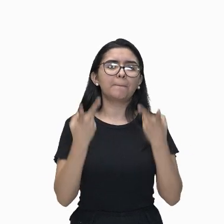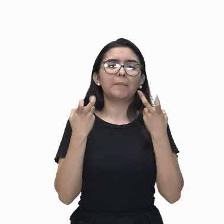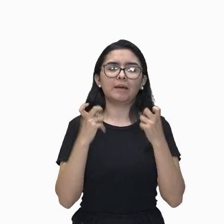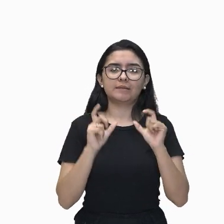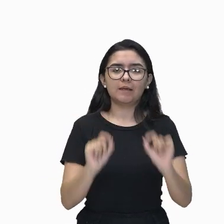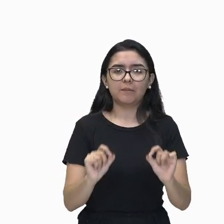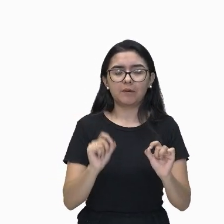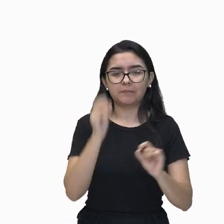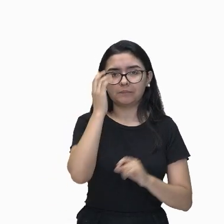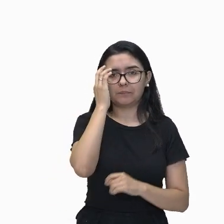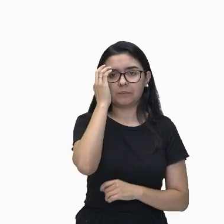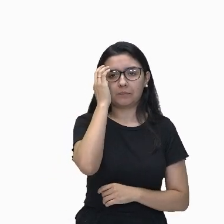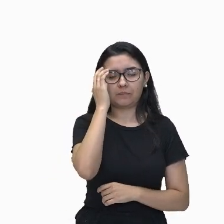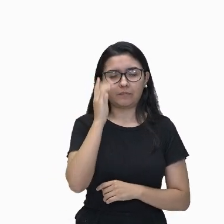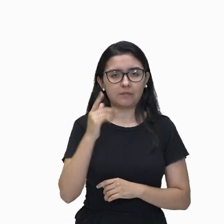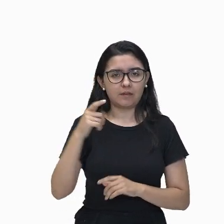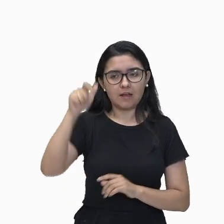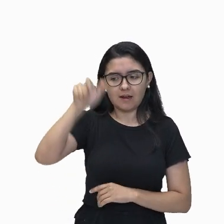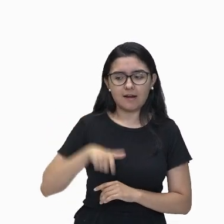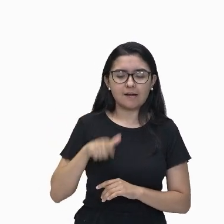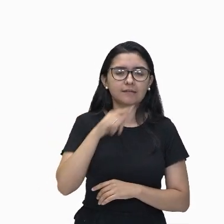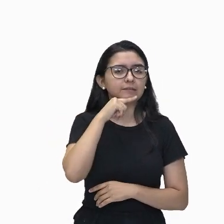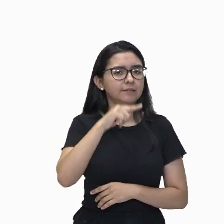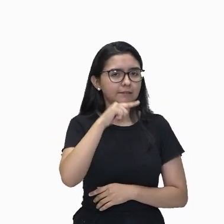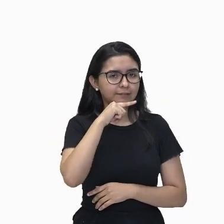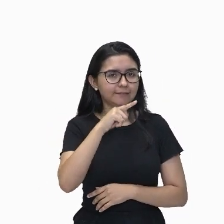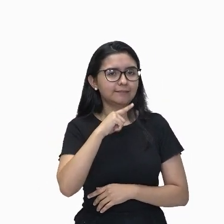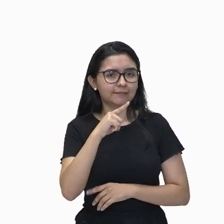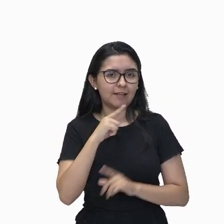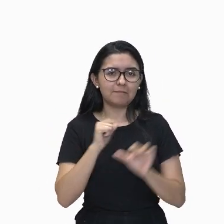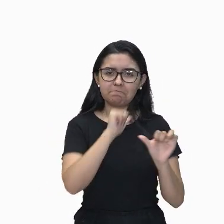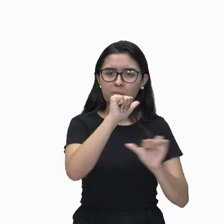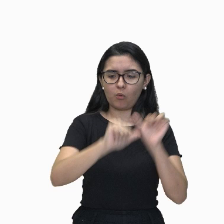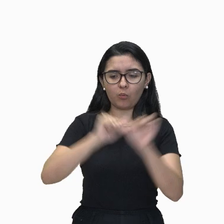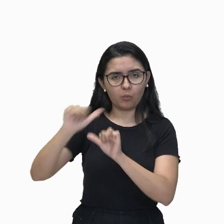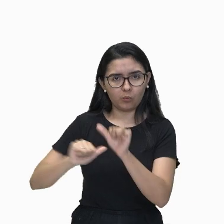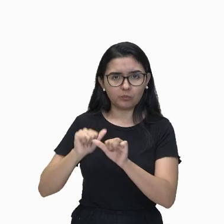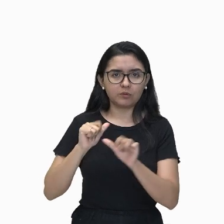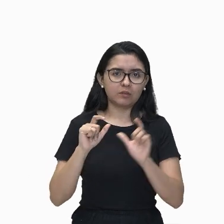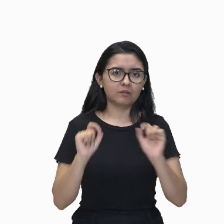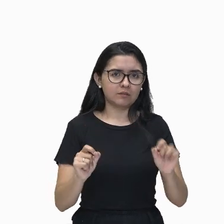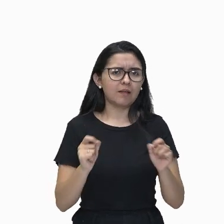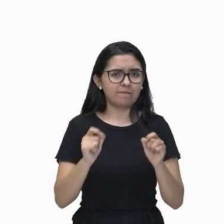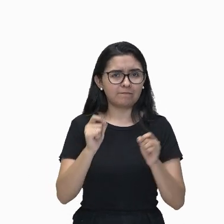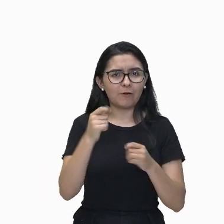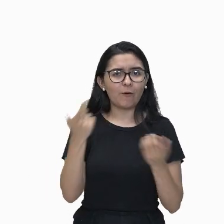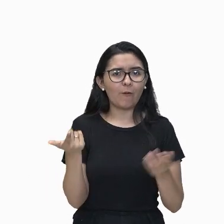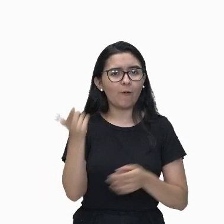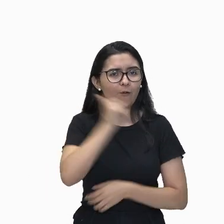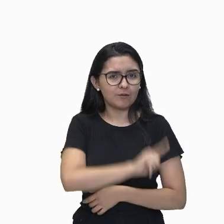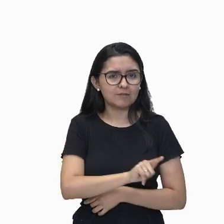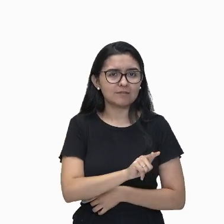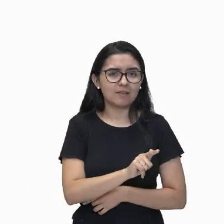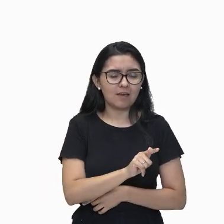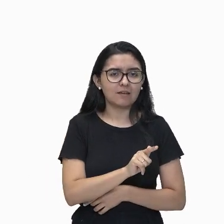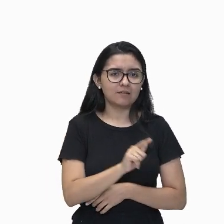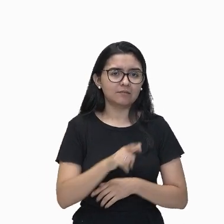quanto ele tem essa versatilidade, essa facilidade, esse